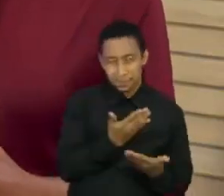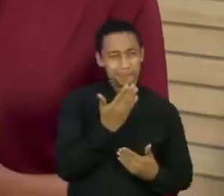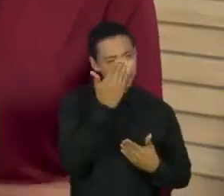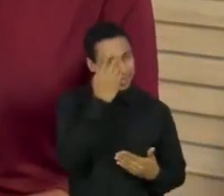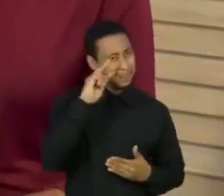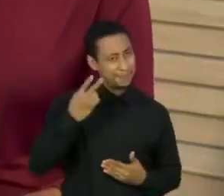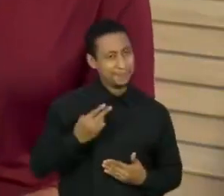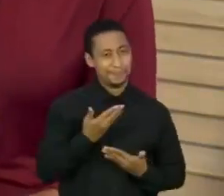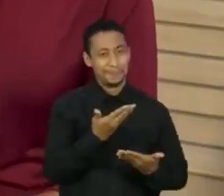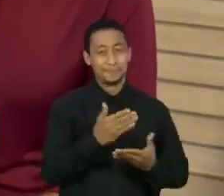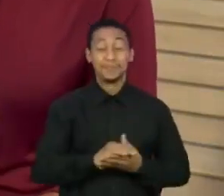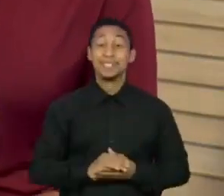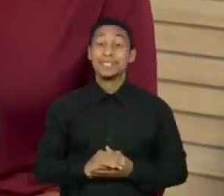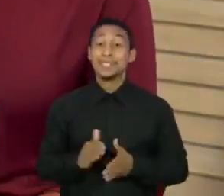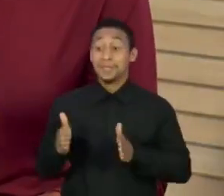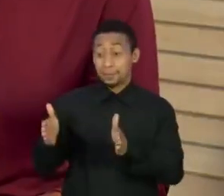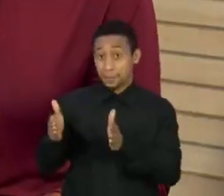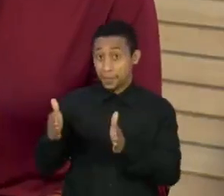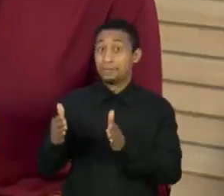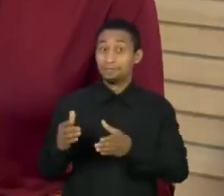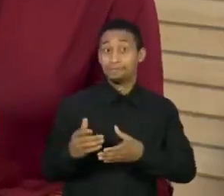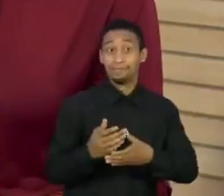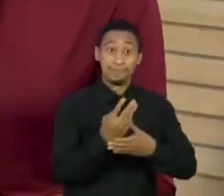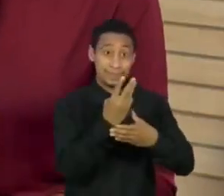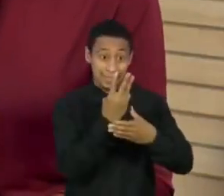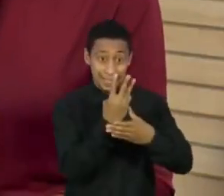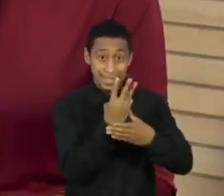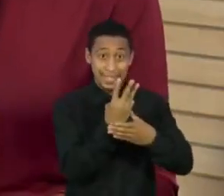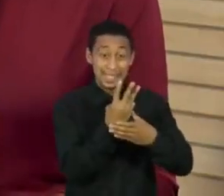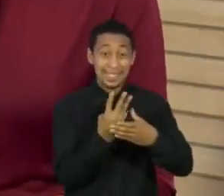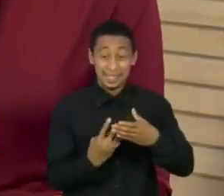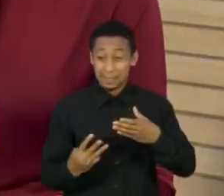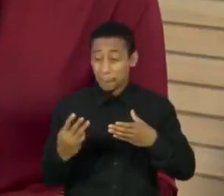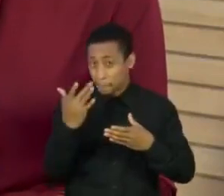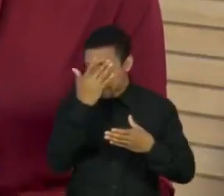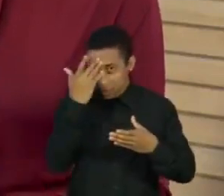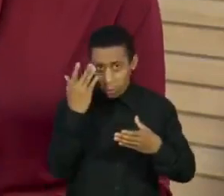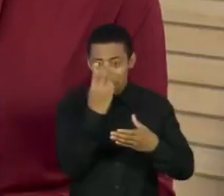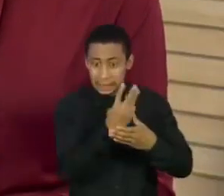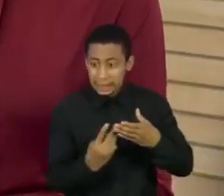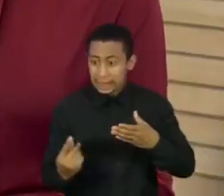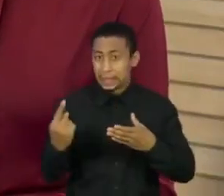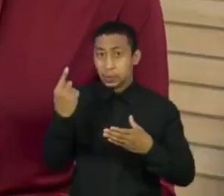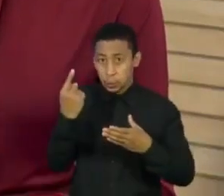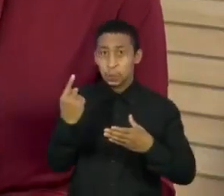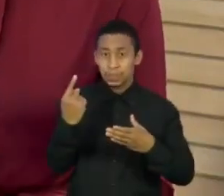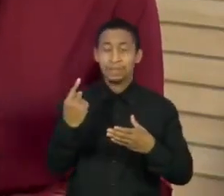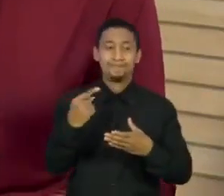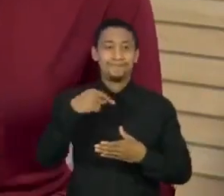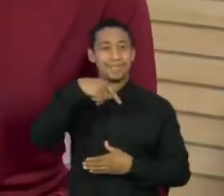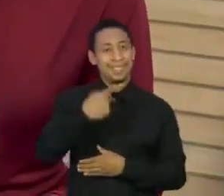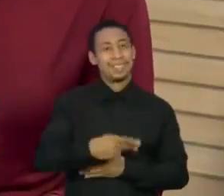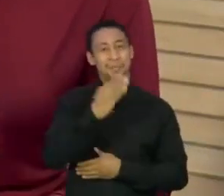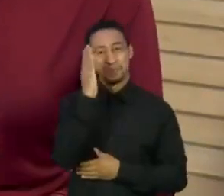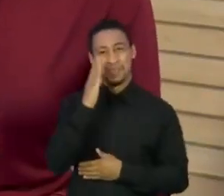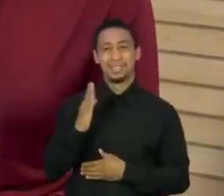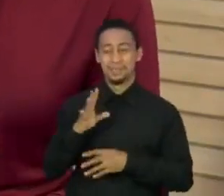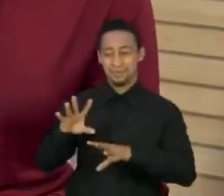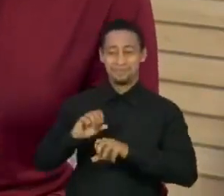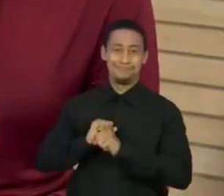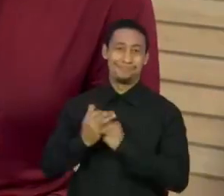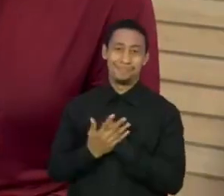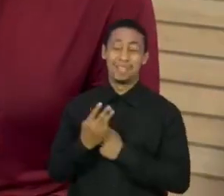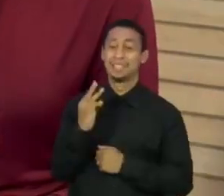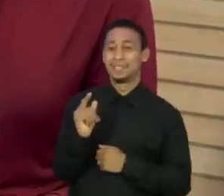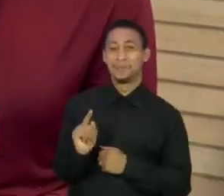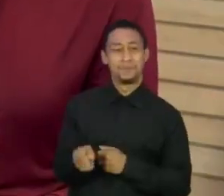Neste momento, a cada três vítimas do coronavírus no mundo, uma está aqui no Brasil. Foram mais de 3 mil